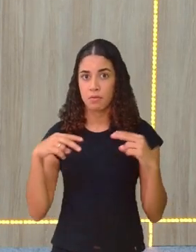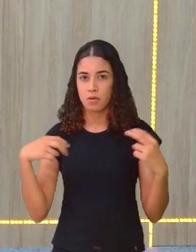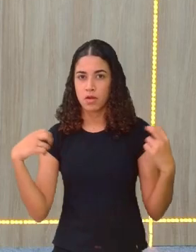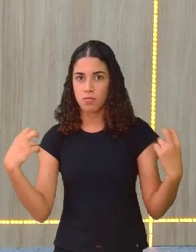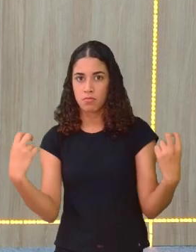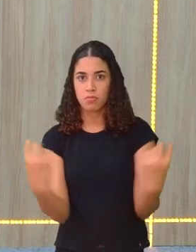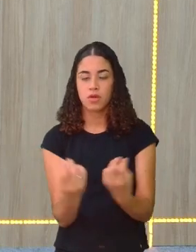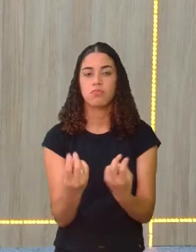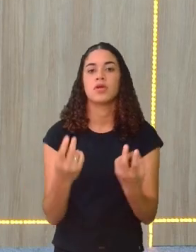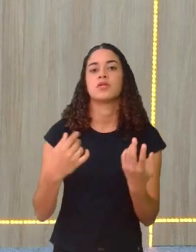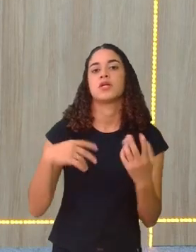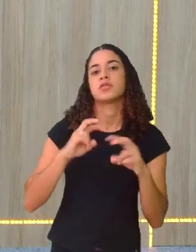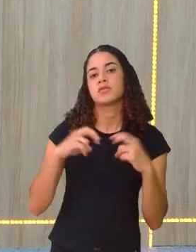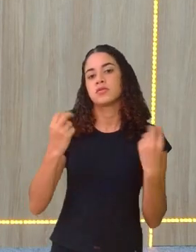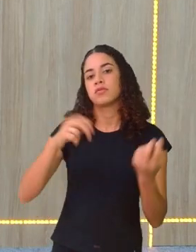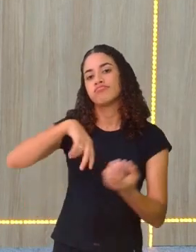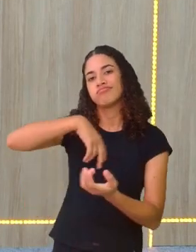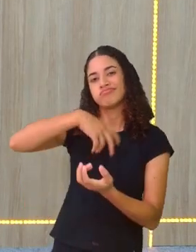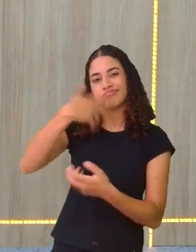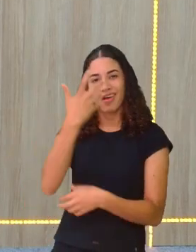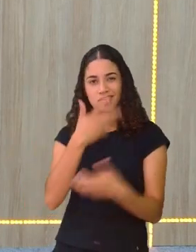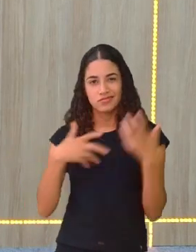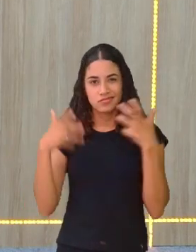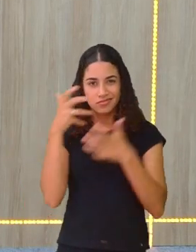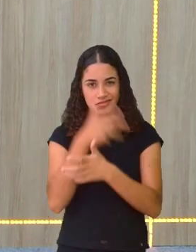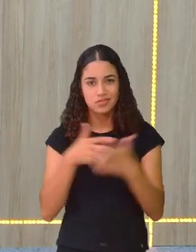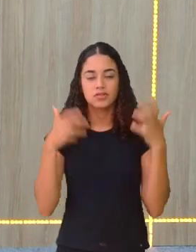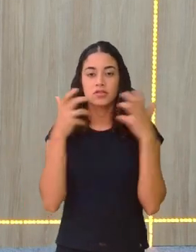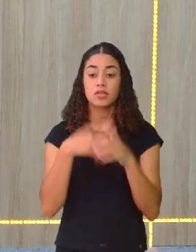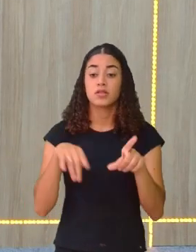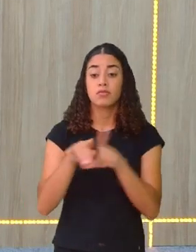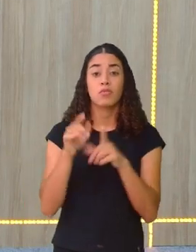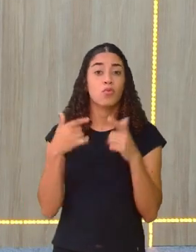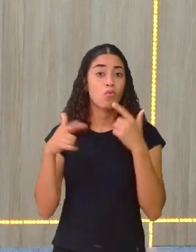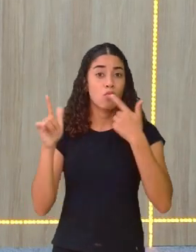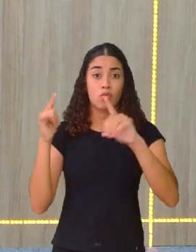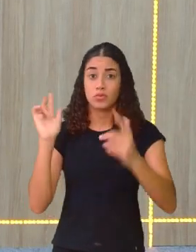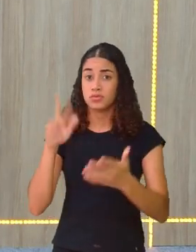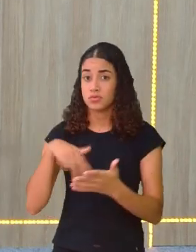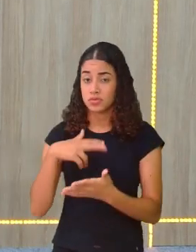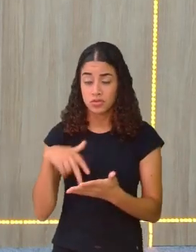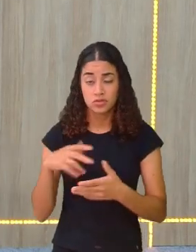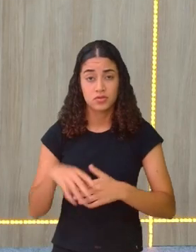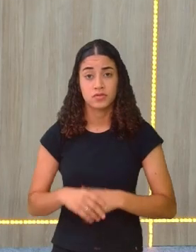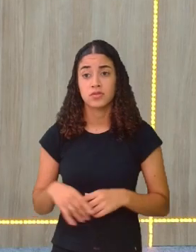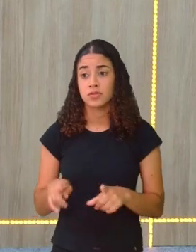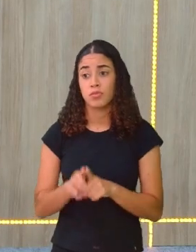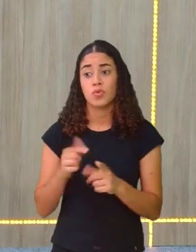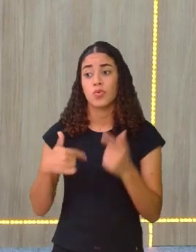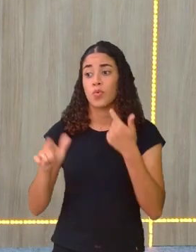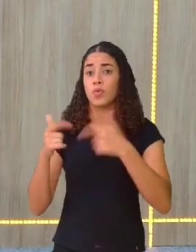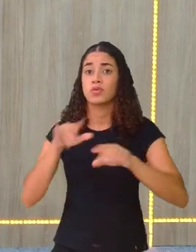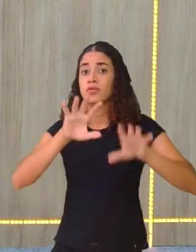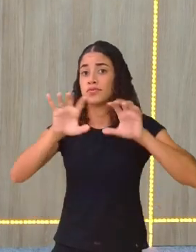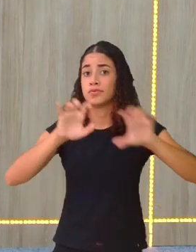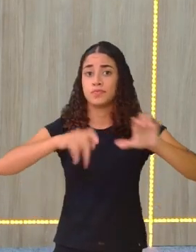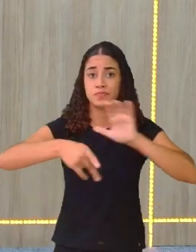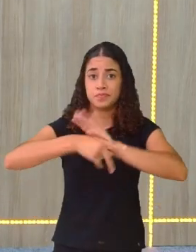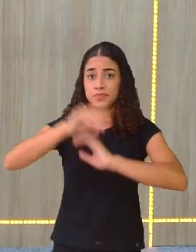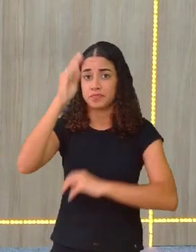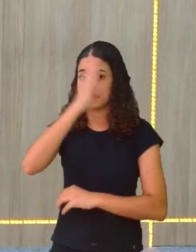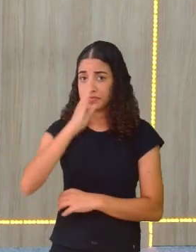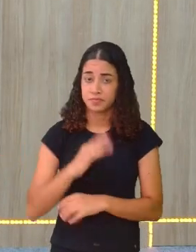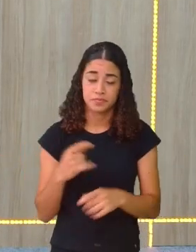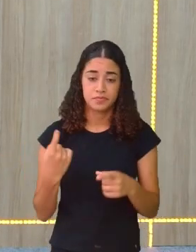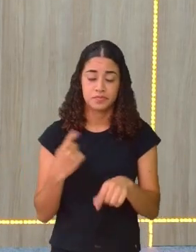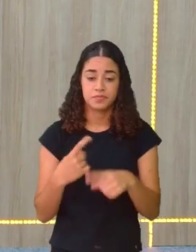Gonçalo, da Ciranda e de outros folguedos. folguedos, inclusive, de outras regiões do Brasil. Quando